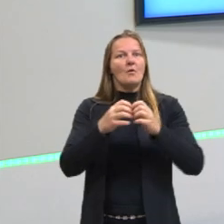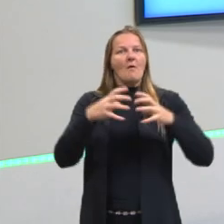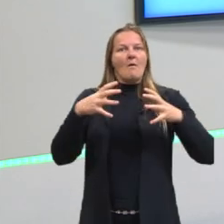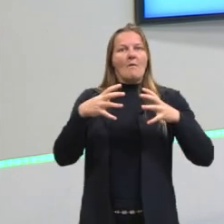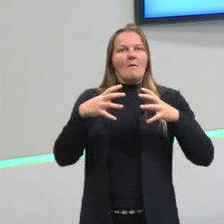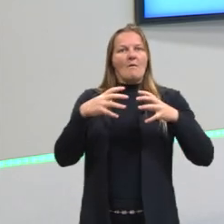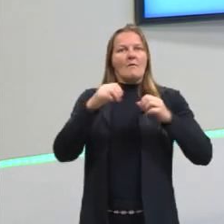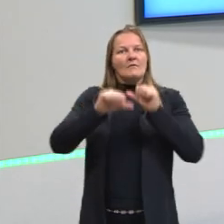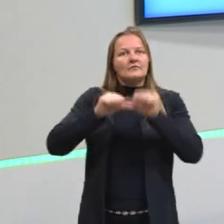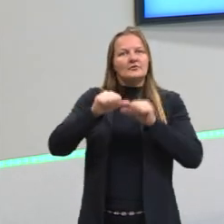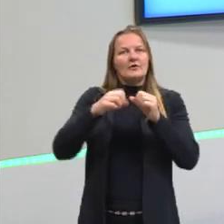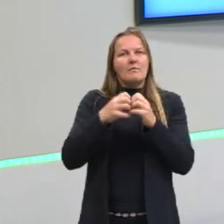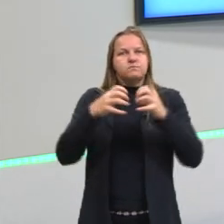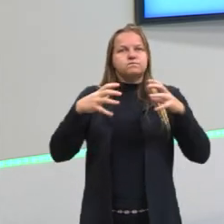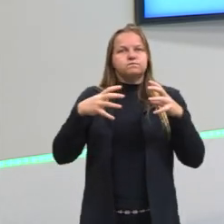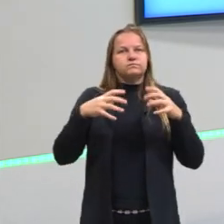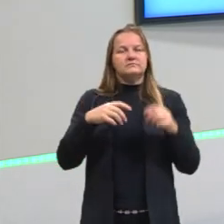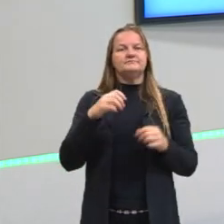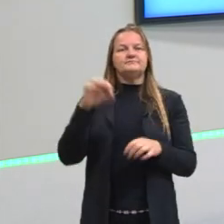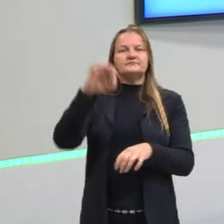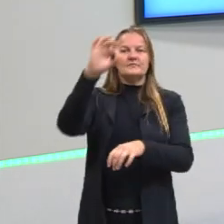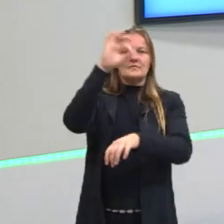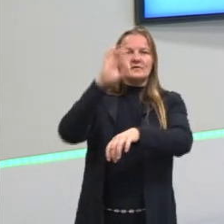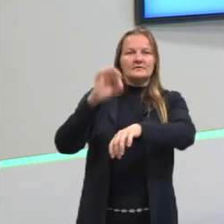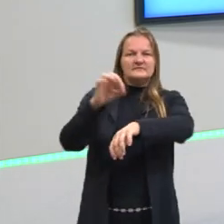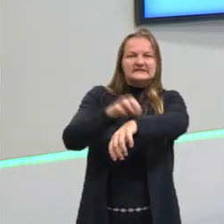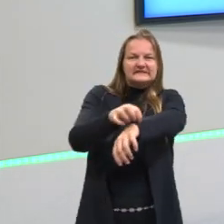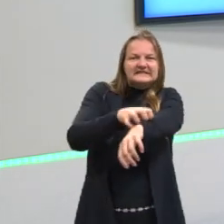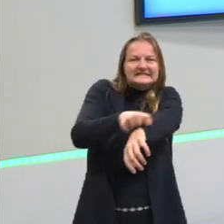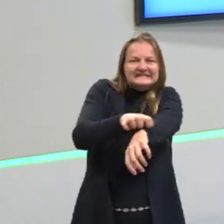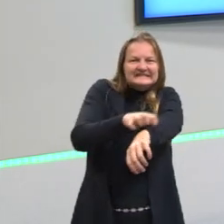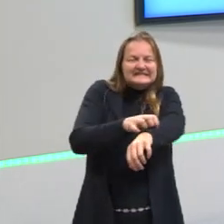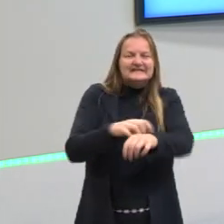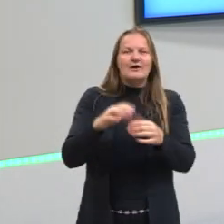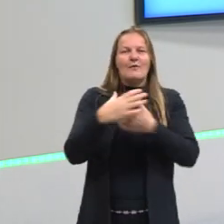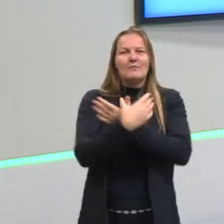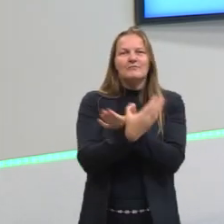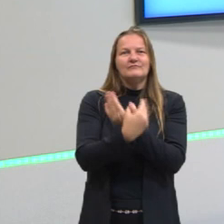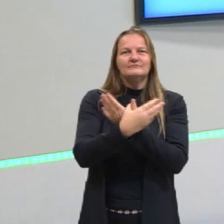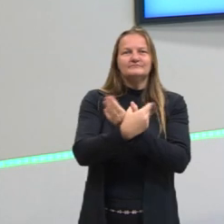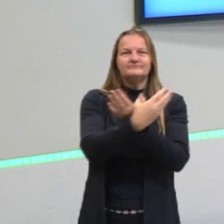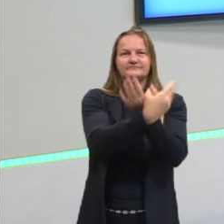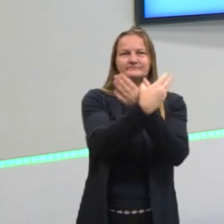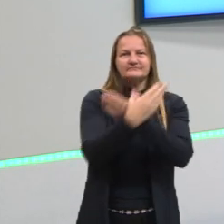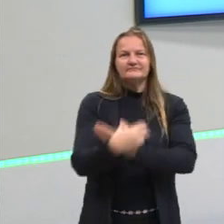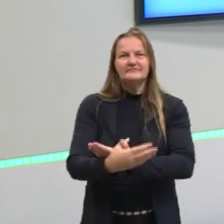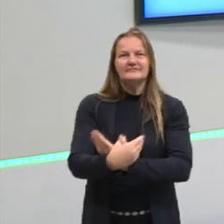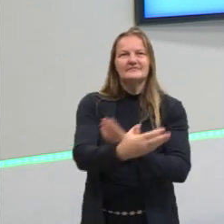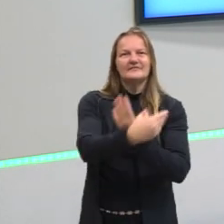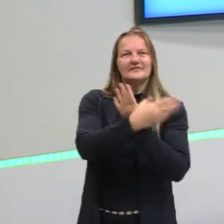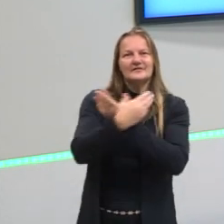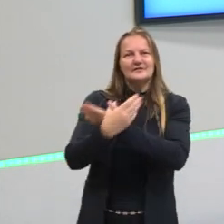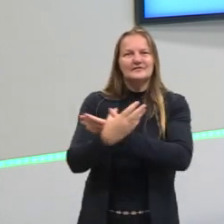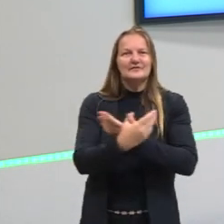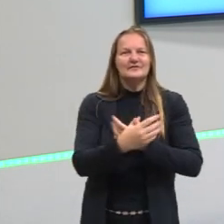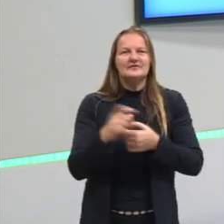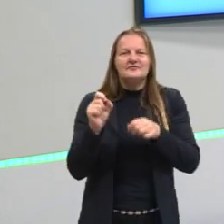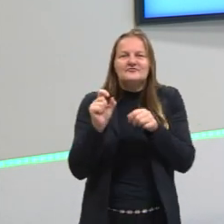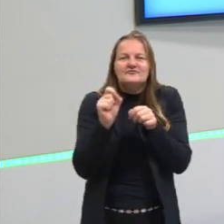indivíduo. Então, temos os mosquitos, as borboletas, os ácaros,